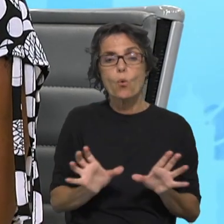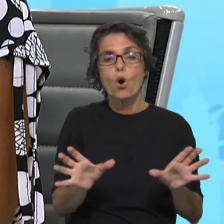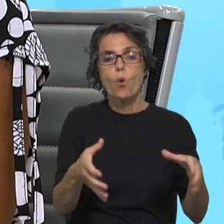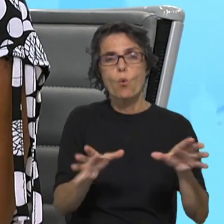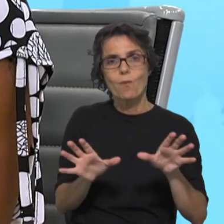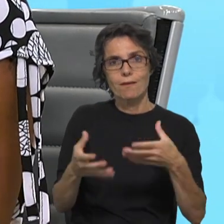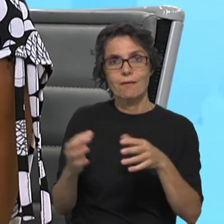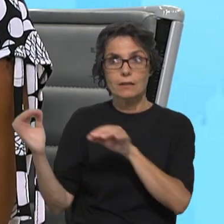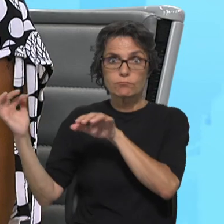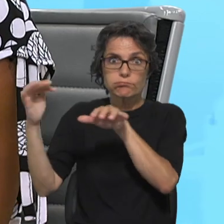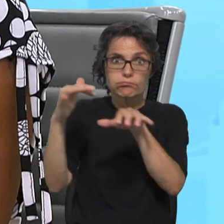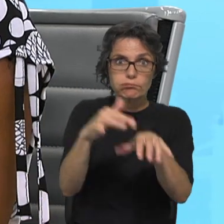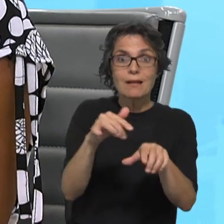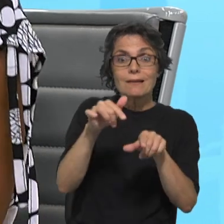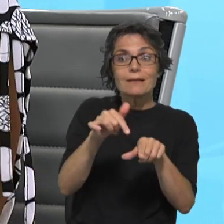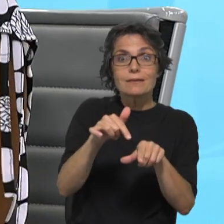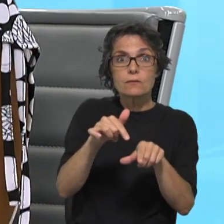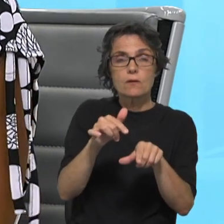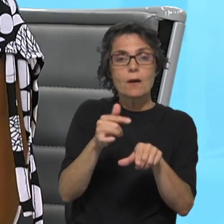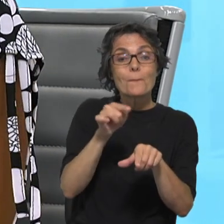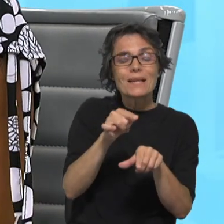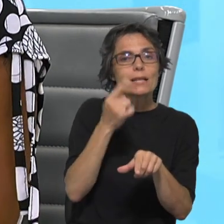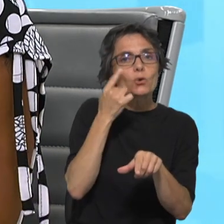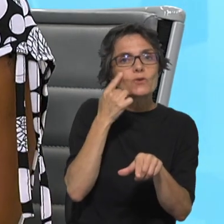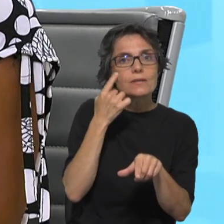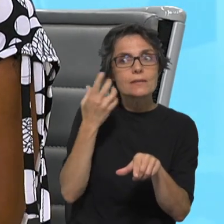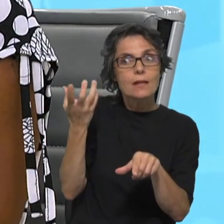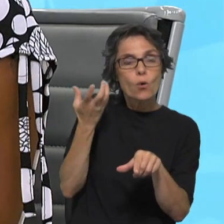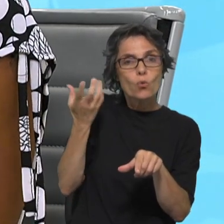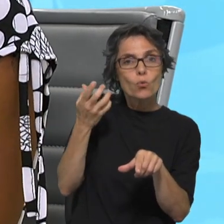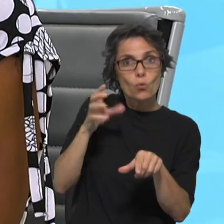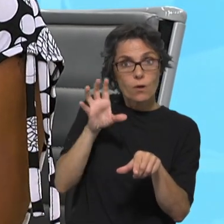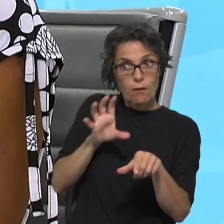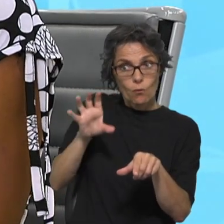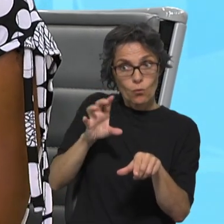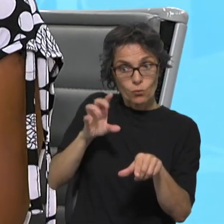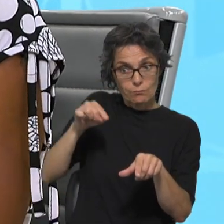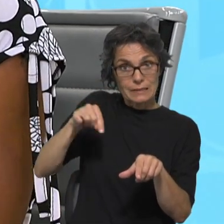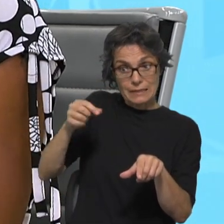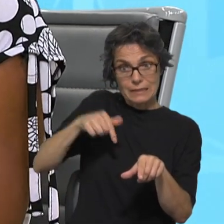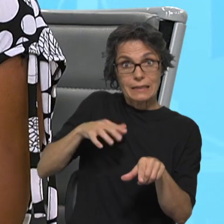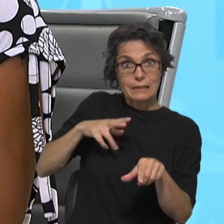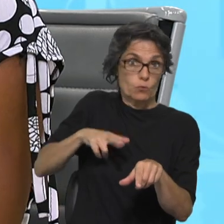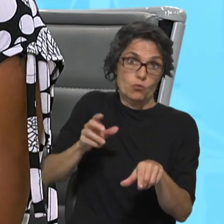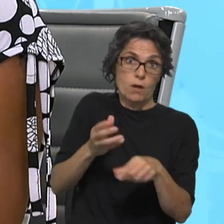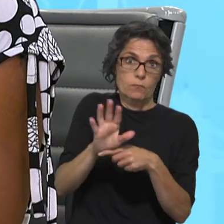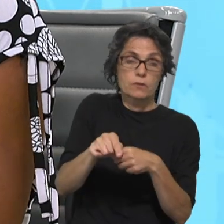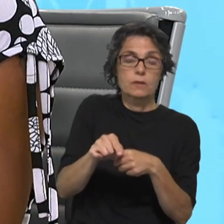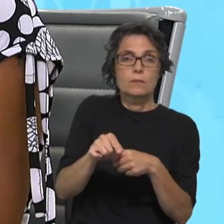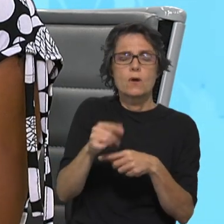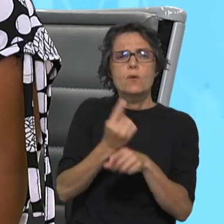lado do dever de conhecer a cultura de acolhimento. Porque às vezes pode-se gerar, sobretudo,